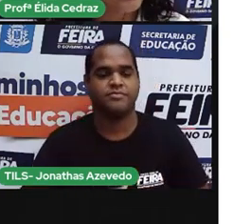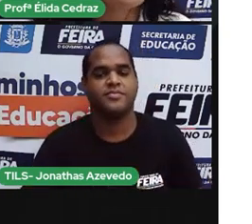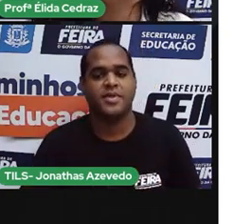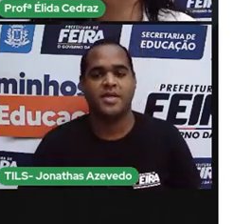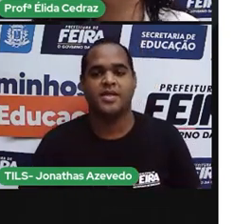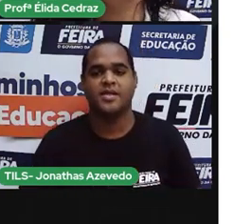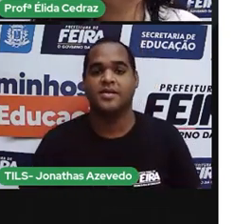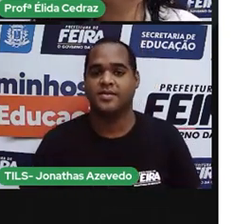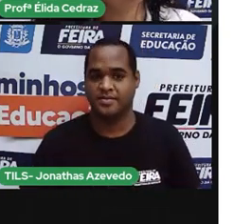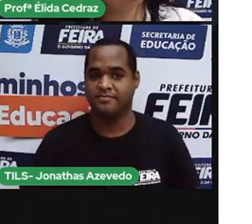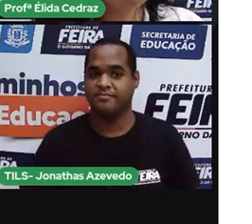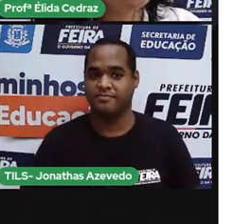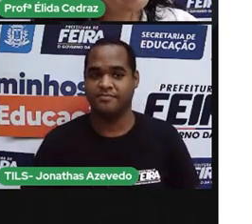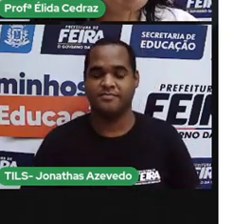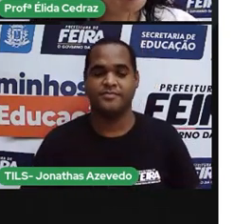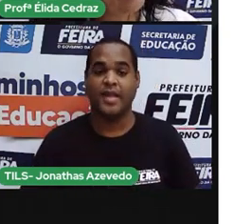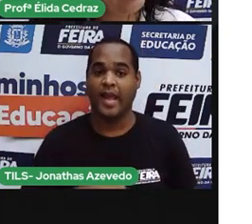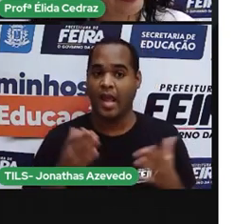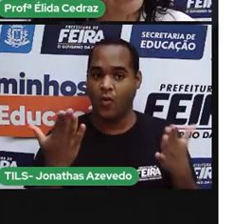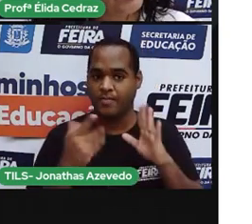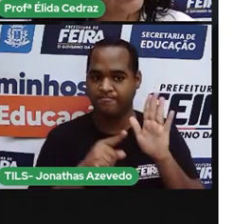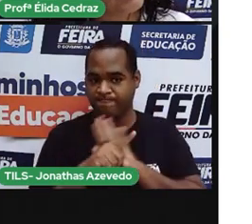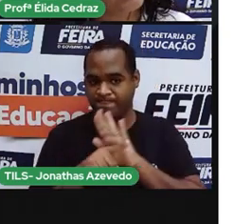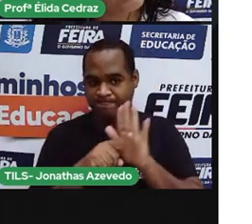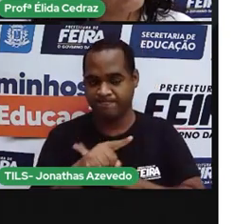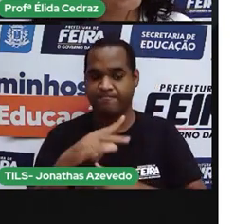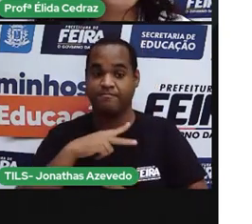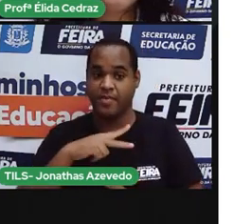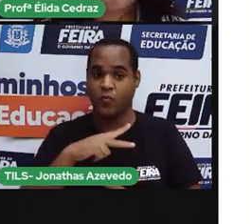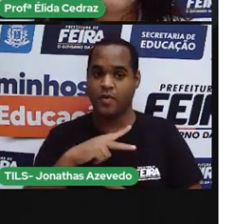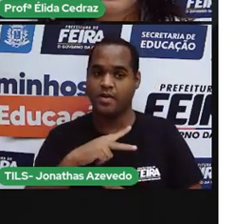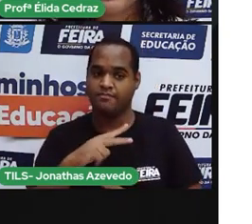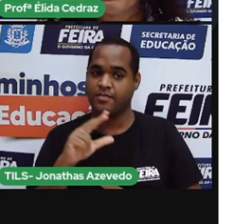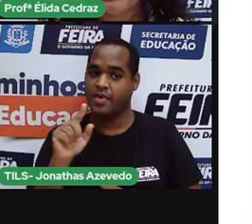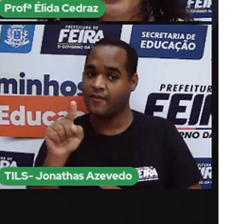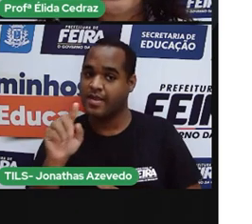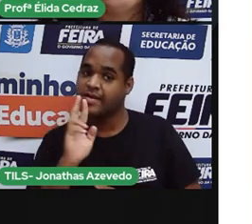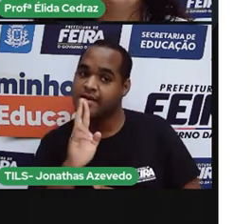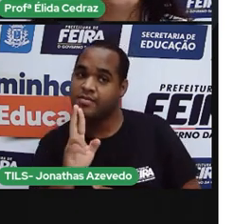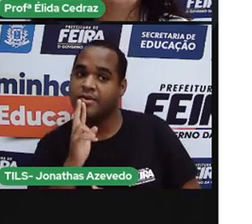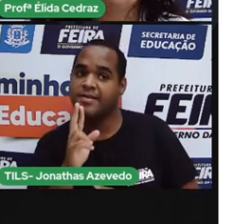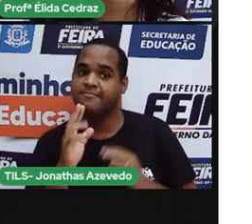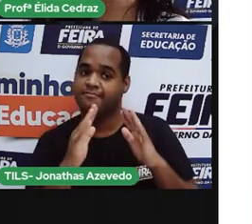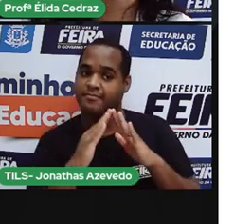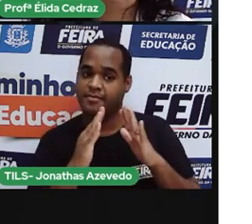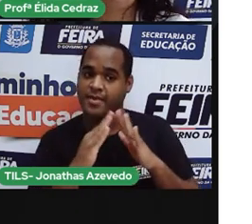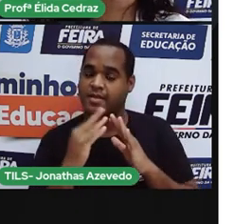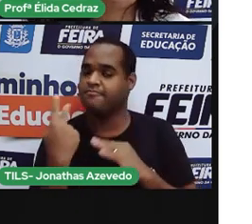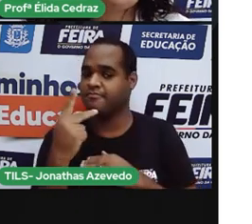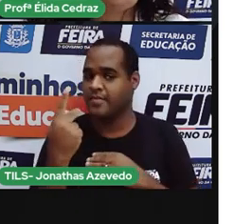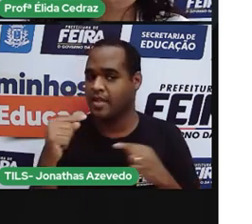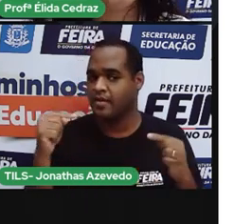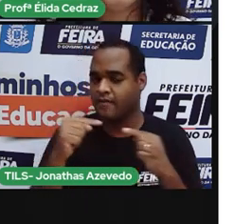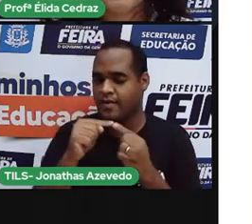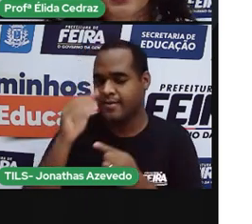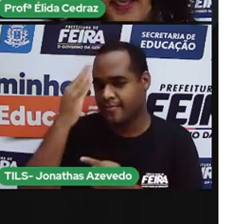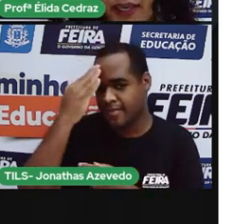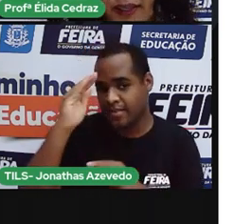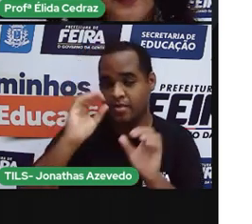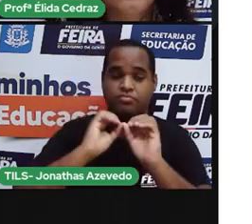Agora, são perguntas particulares. Você vai responder de acordo com o que